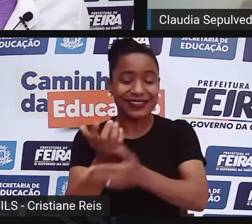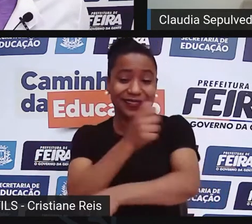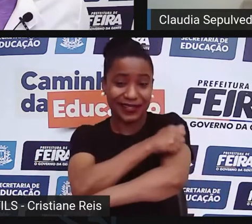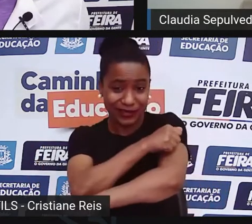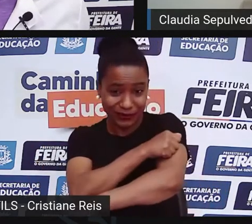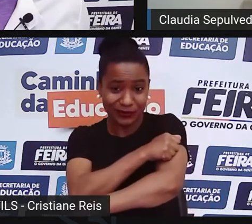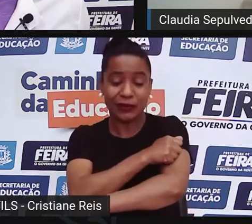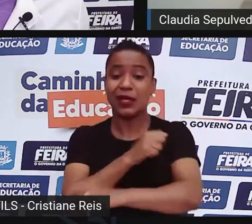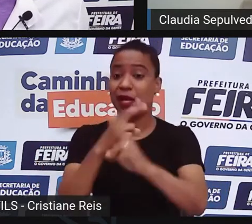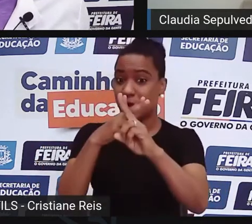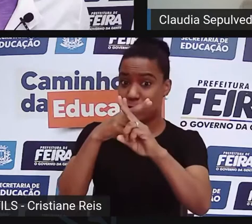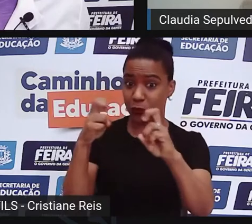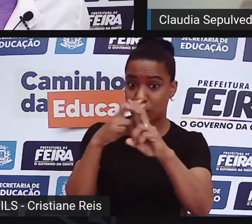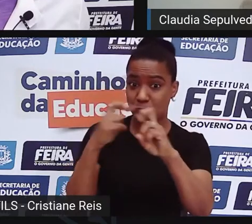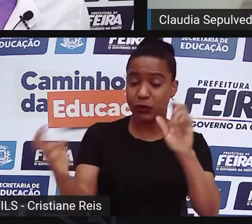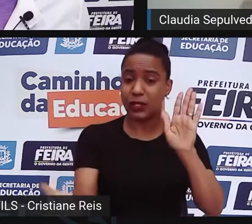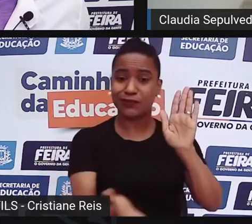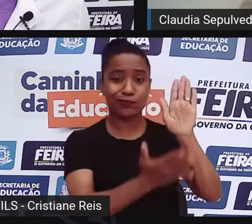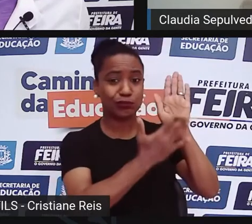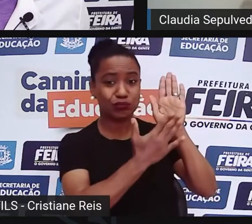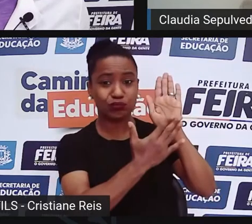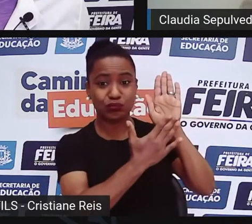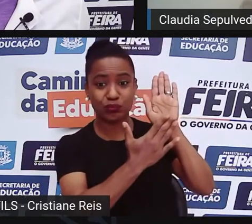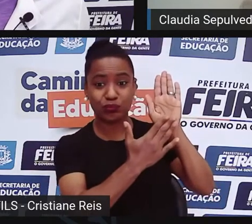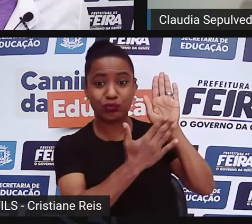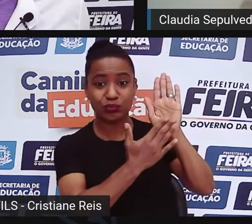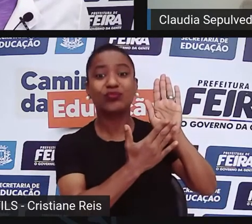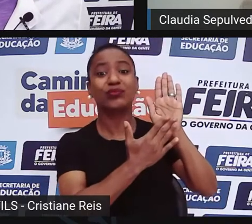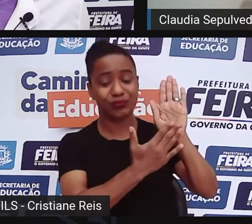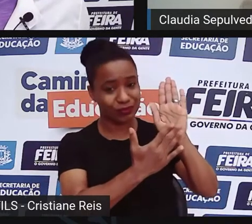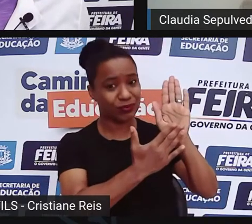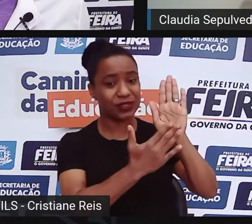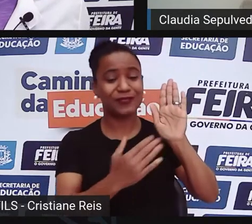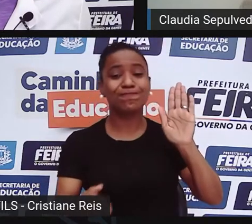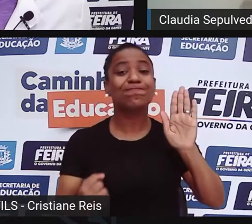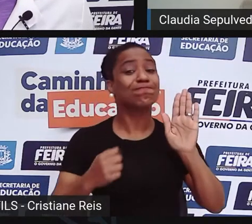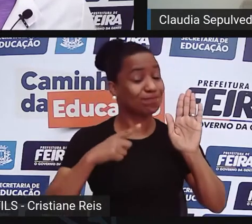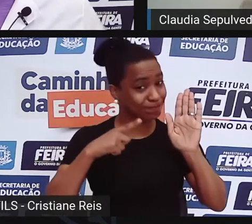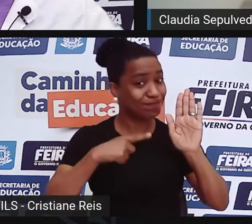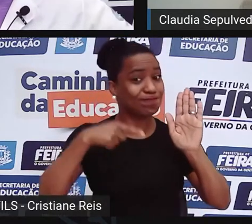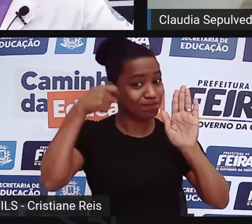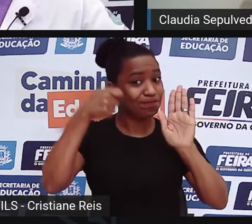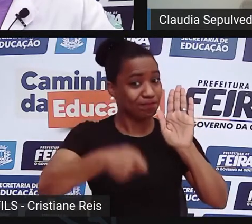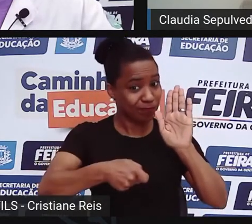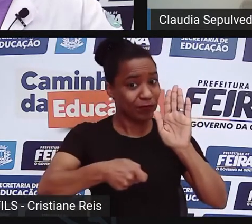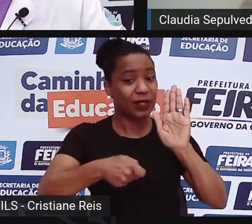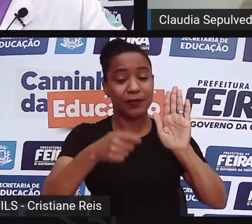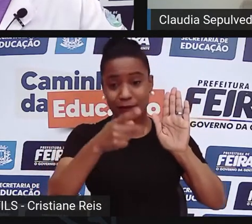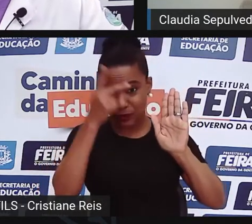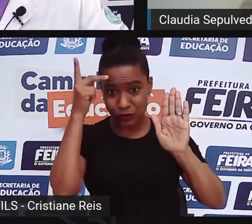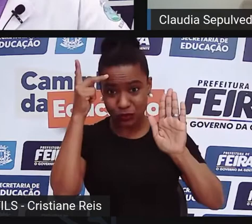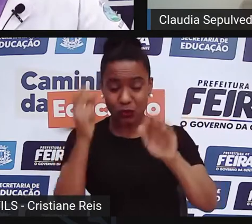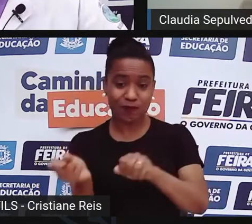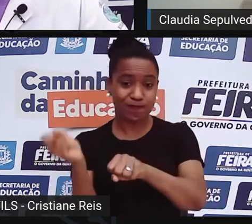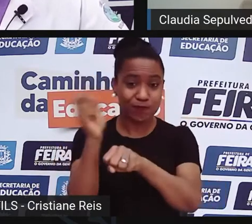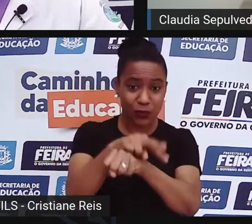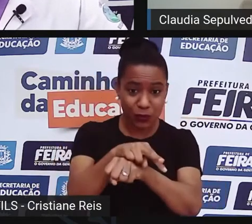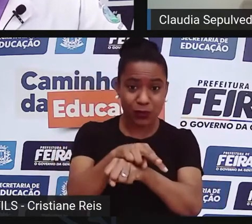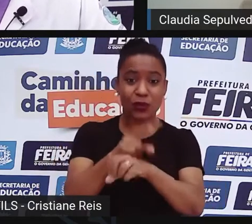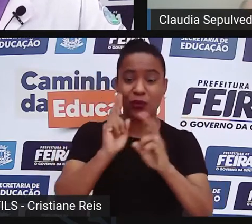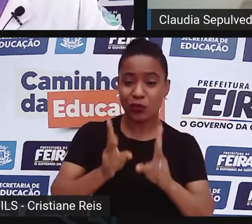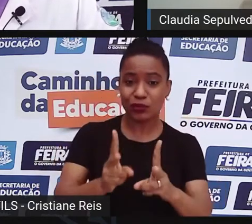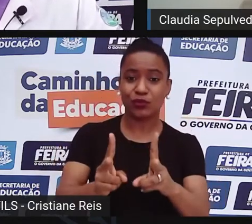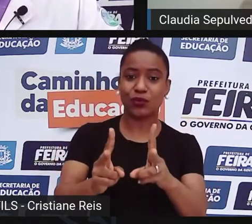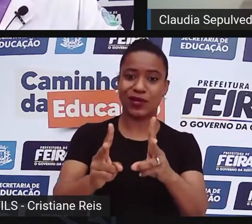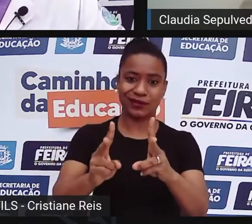afirmativas, ou seja, em estratégias em políticas de entrada, de ingresso e de permanência de alunos que são